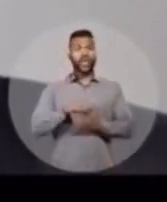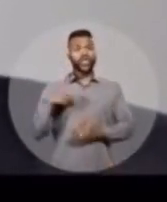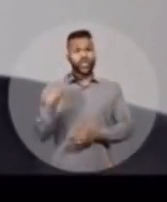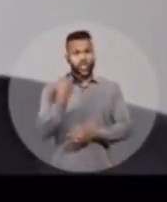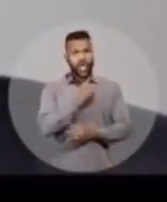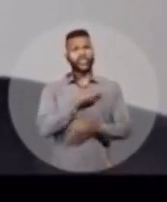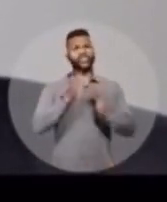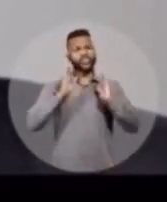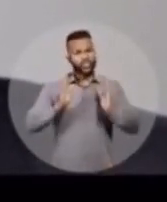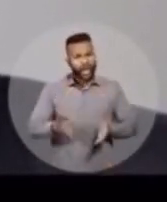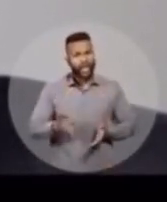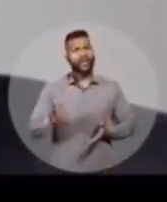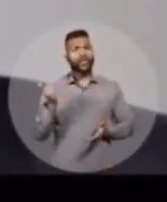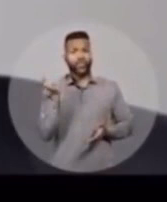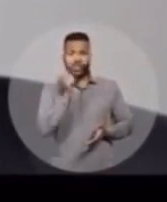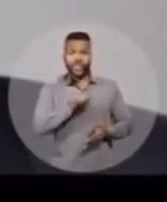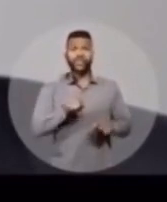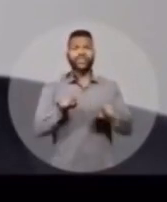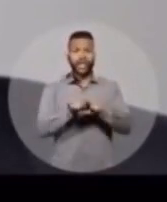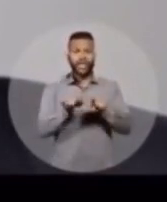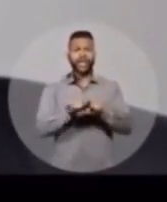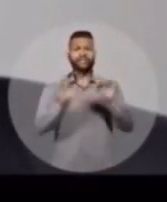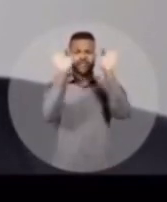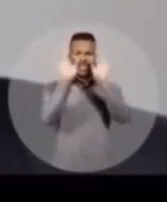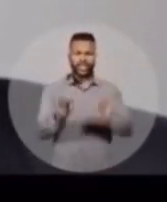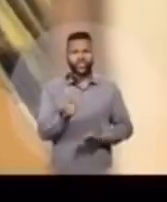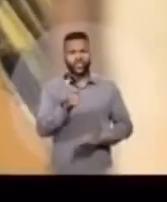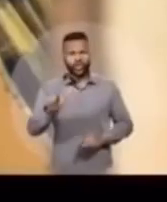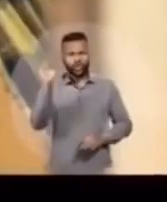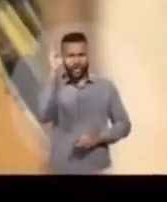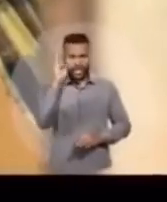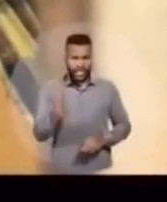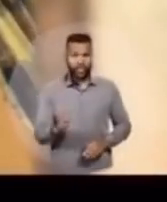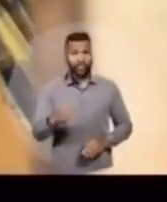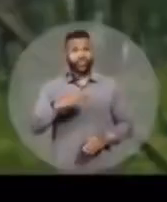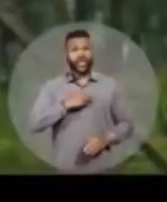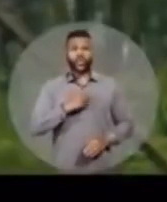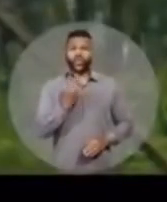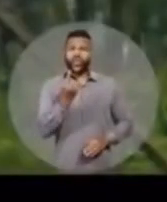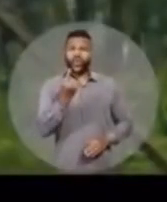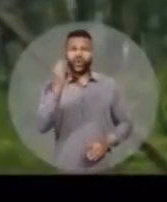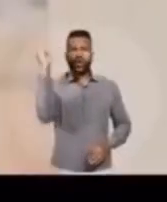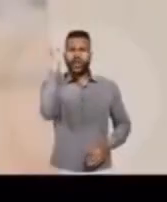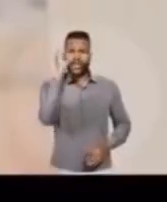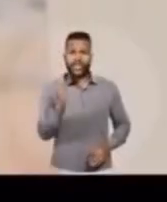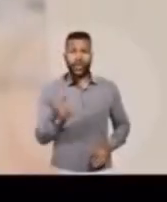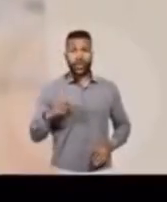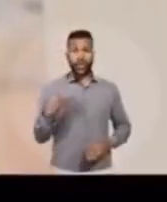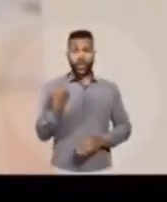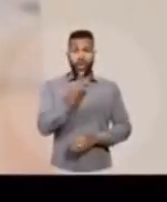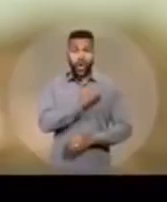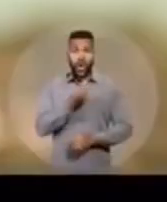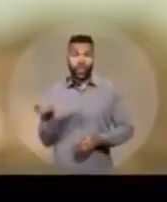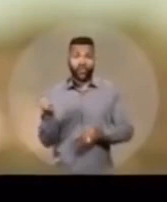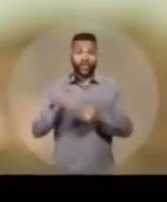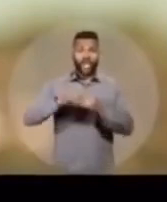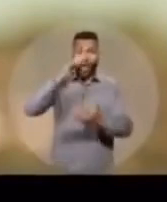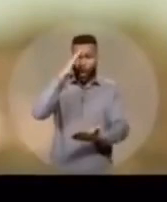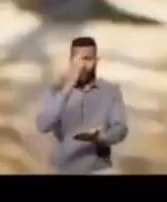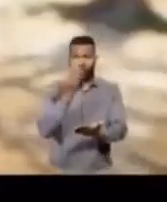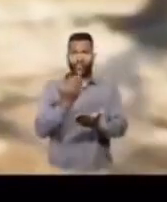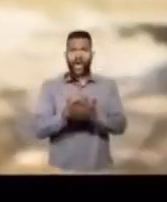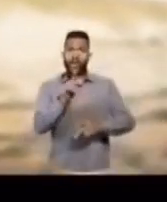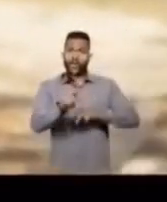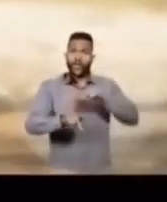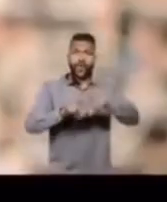Nós já fizemos uma vez. E vamos fazer o Brasil feliz de novo. Só tem um jeito para Brasil. É a gente voltar a acreditar